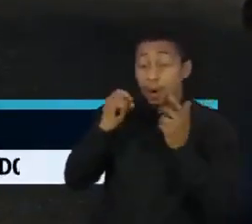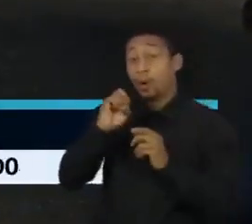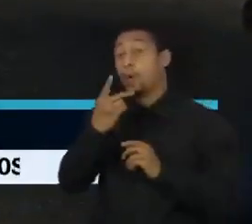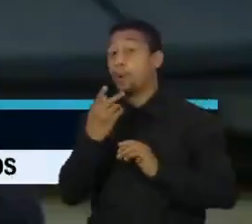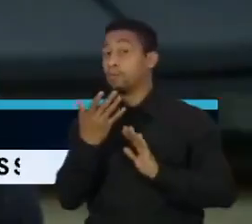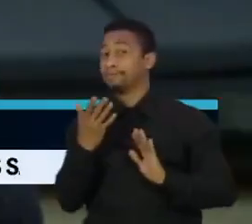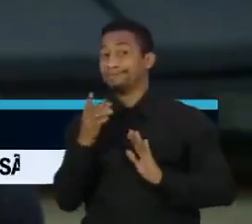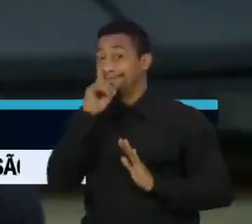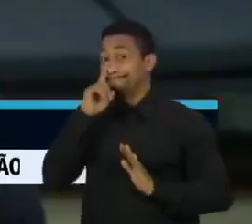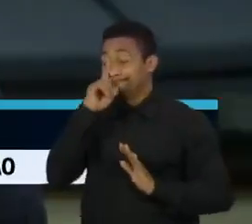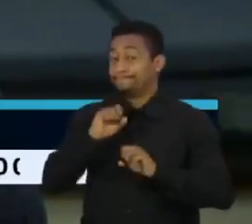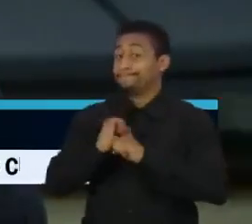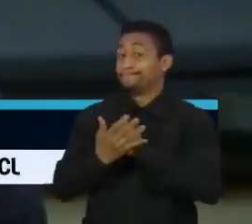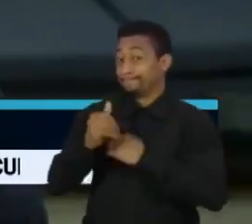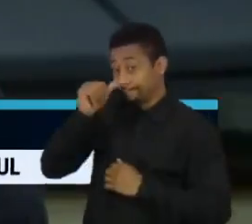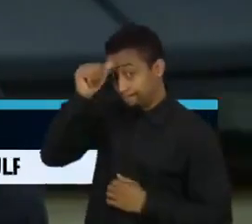Delta?